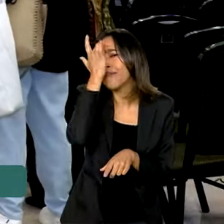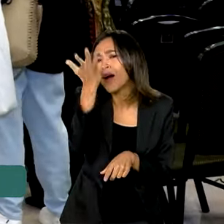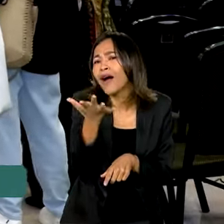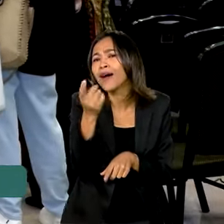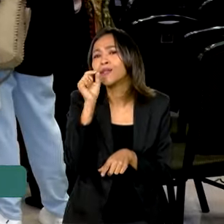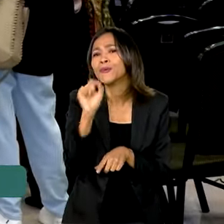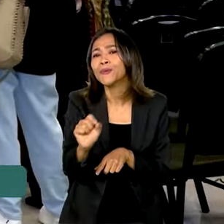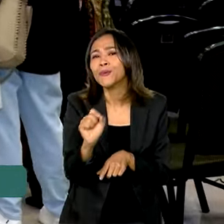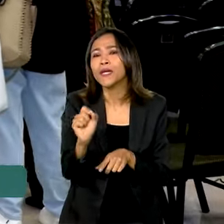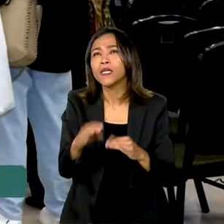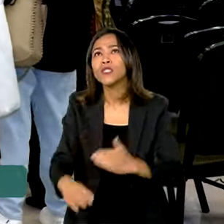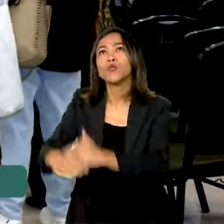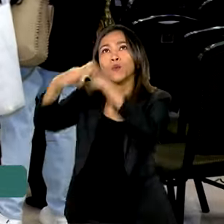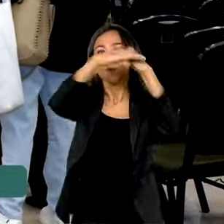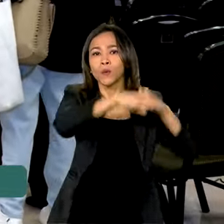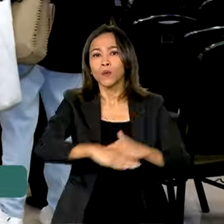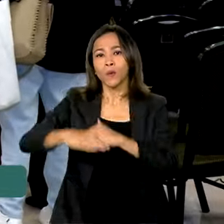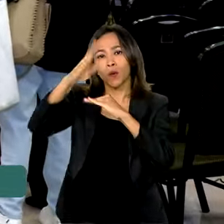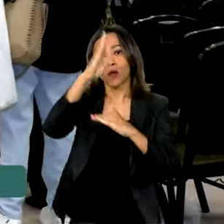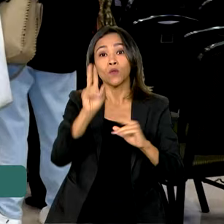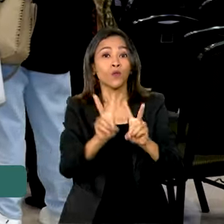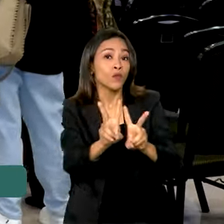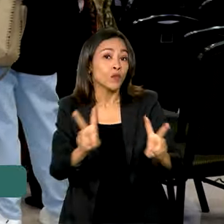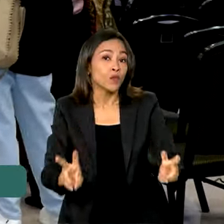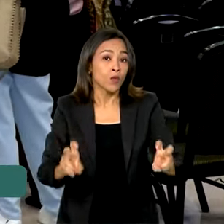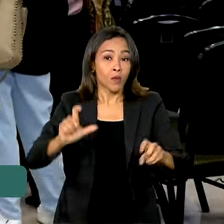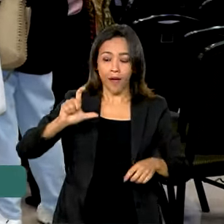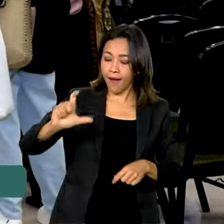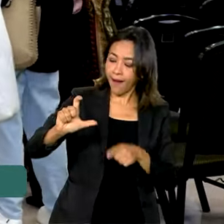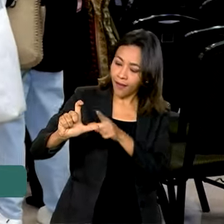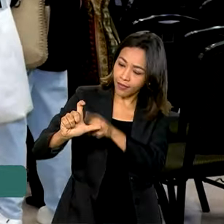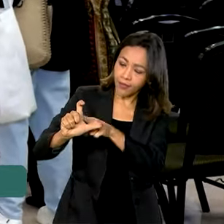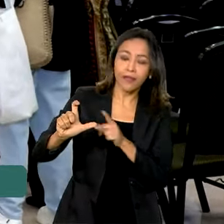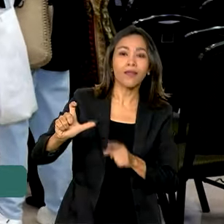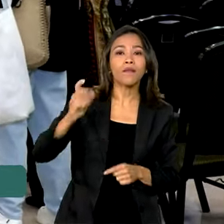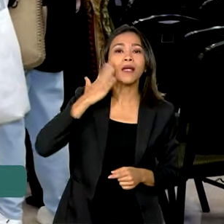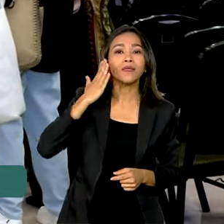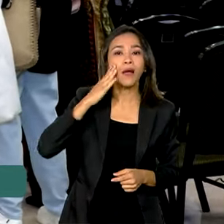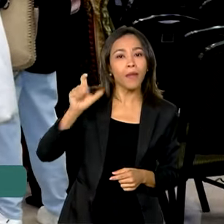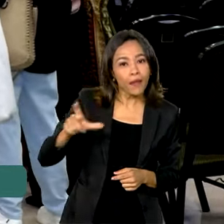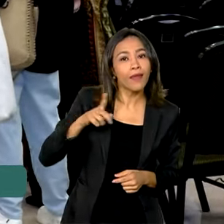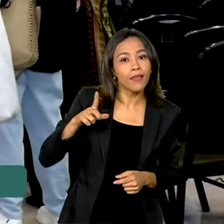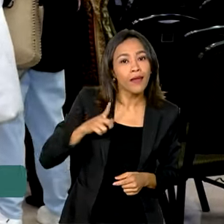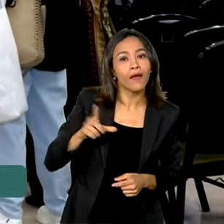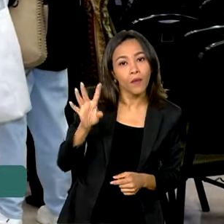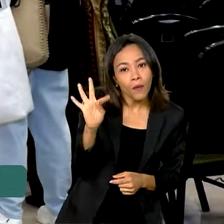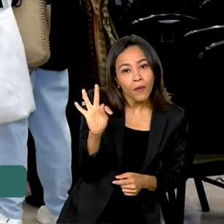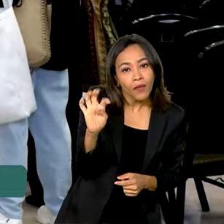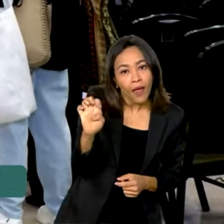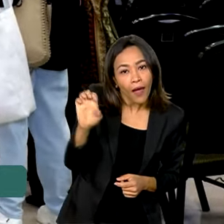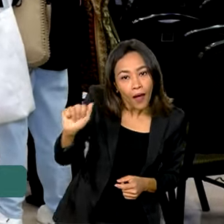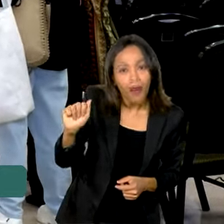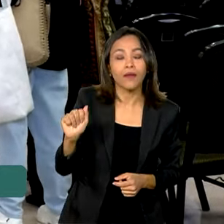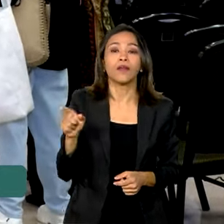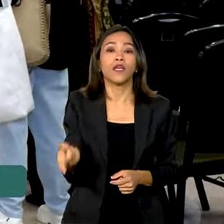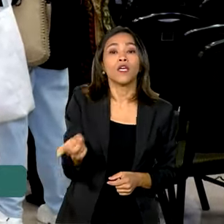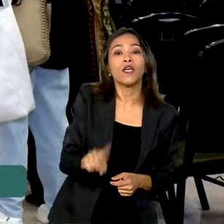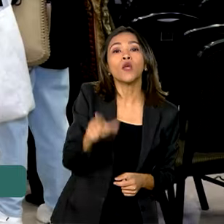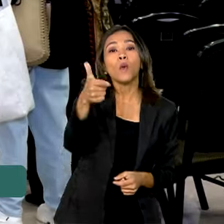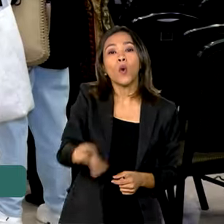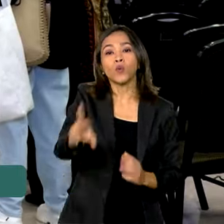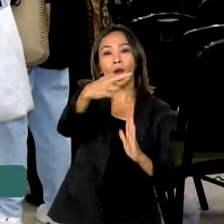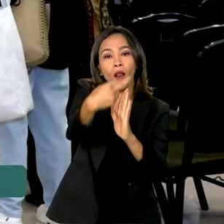emissão padronizada da carteira de identificação da pessoa com TEA. E ainda o anúncio do relatório